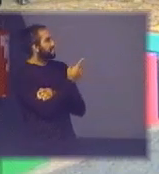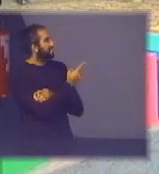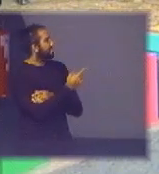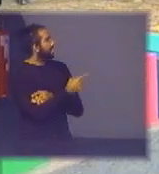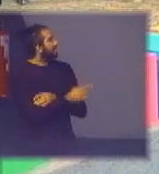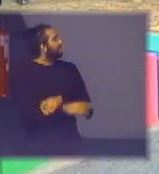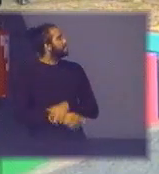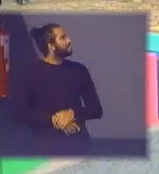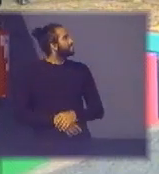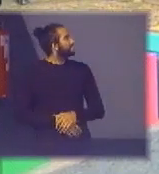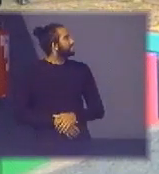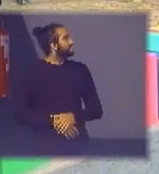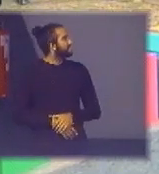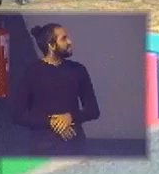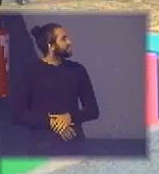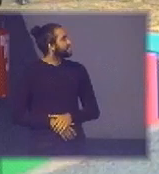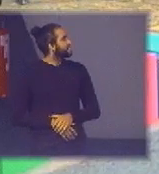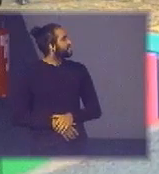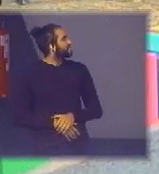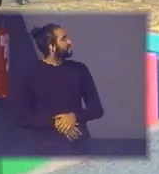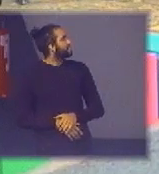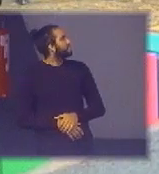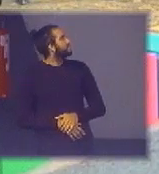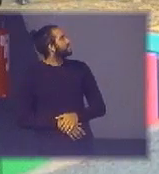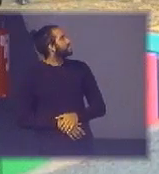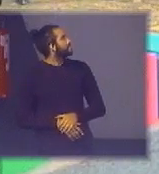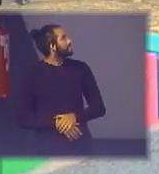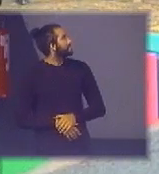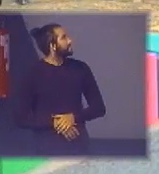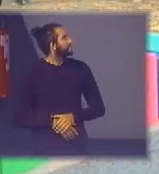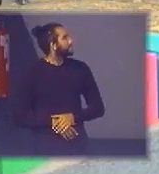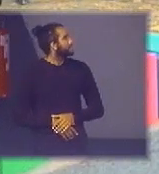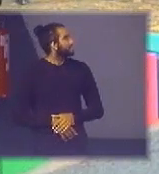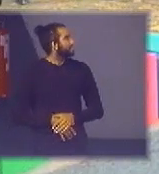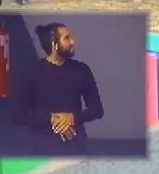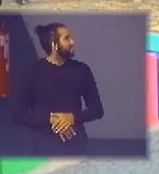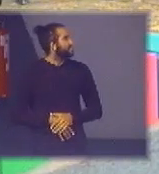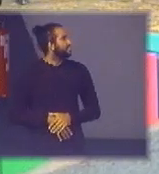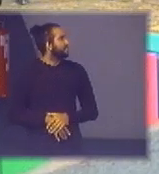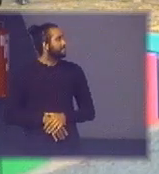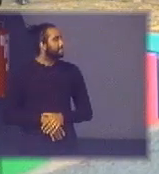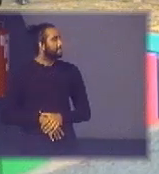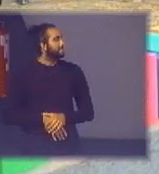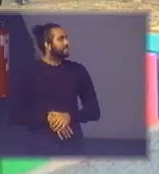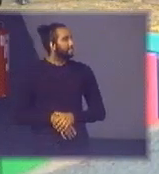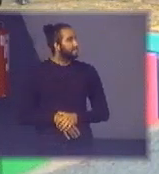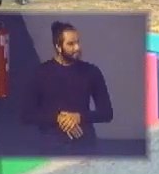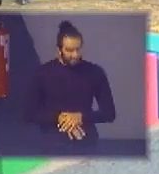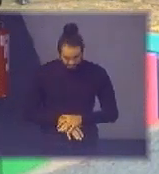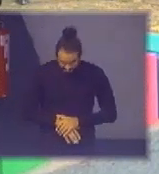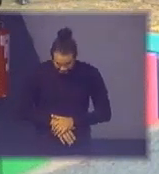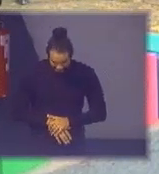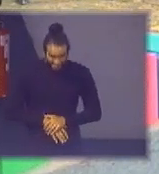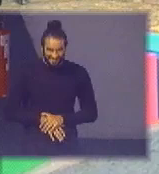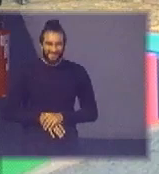quais as dificuldades de trabalhar na mediunidade no governo claramente não tem como prioridade essa temática é não vou dizer assim